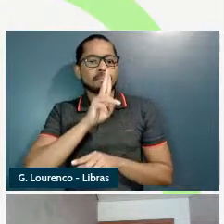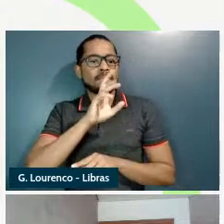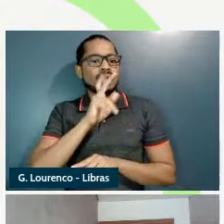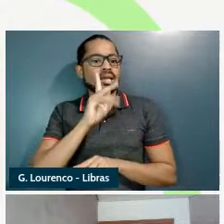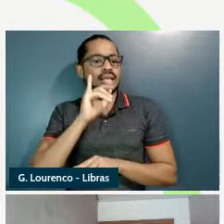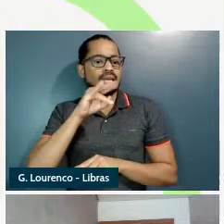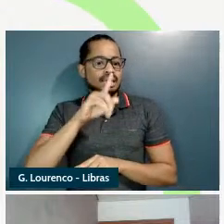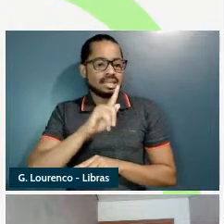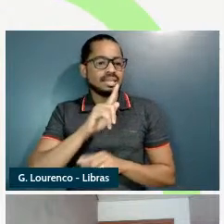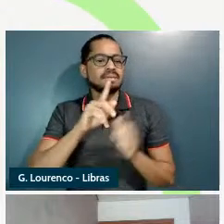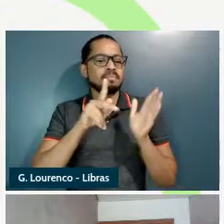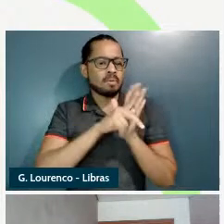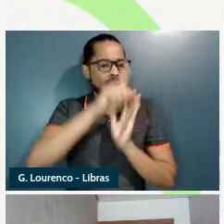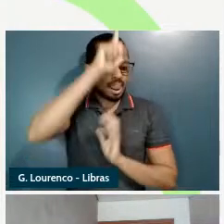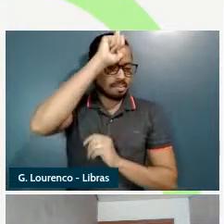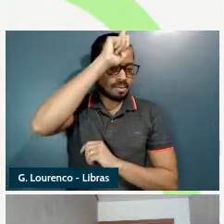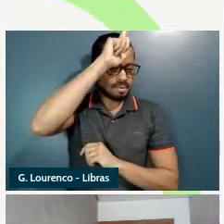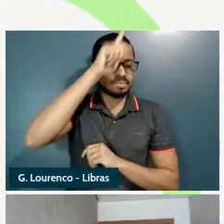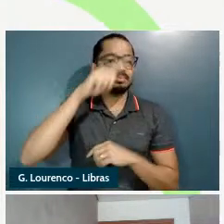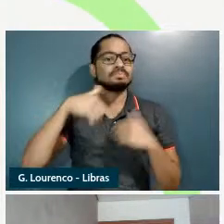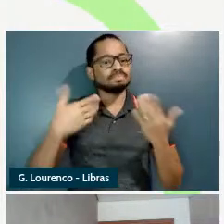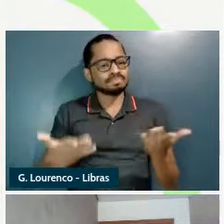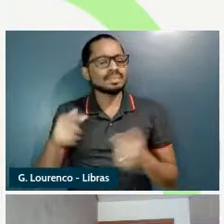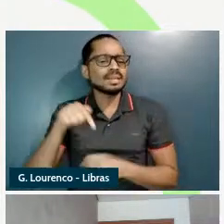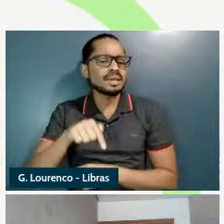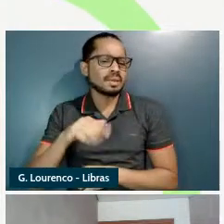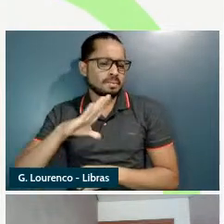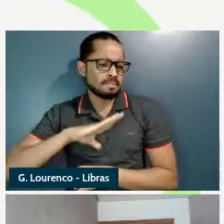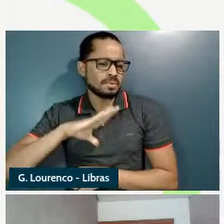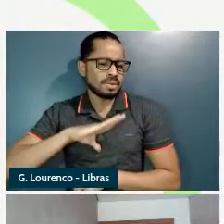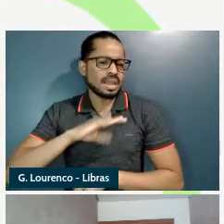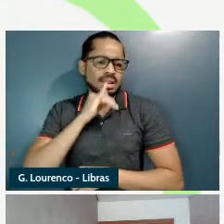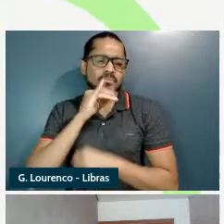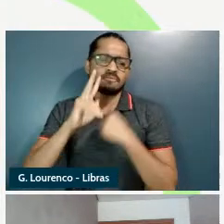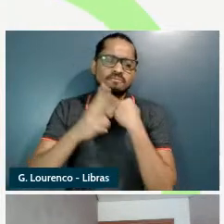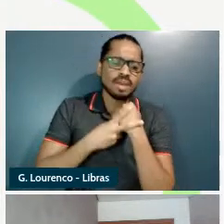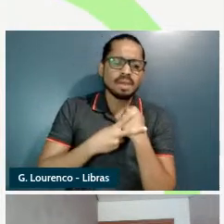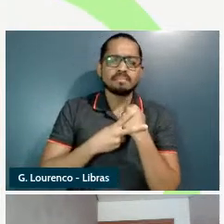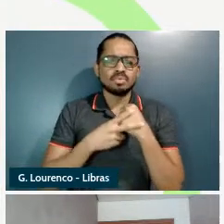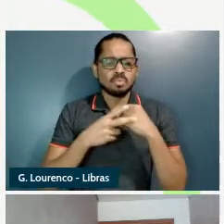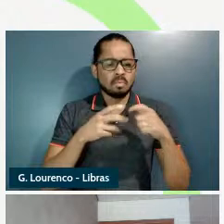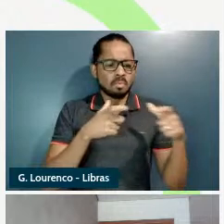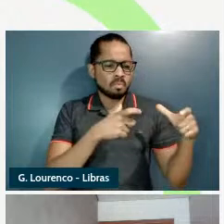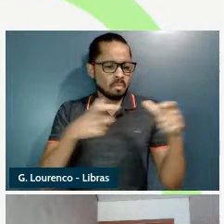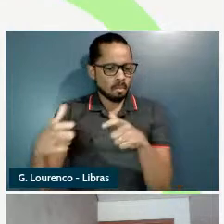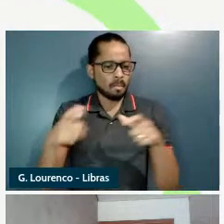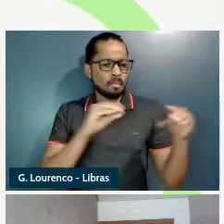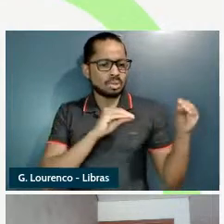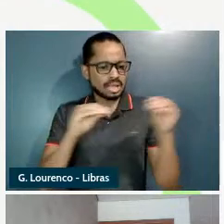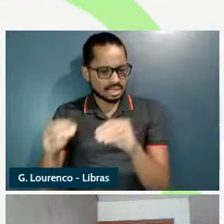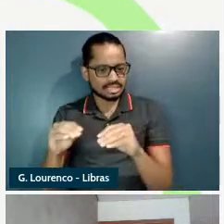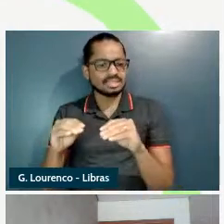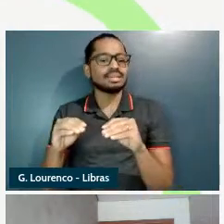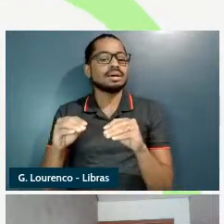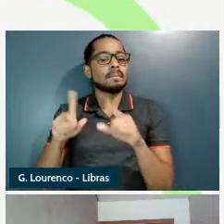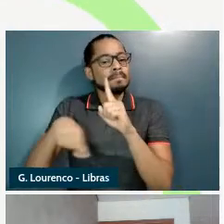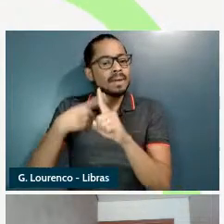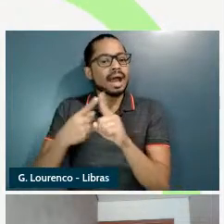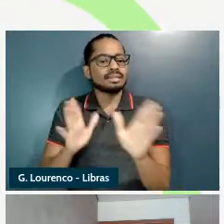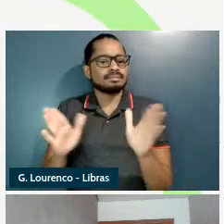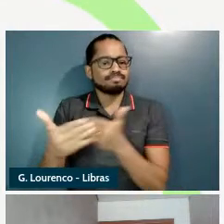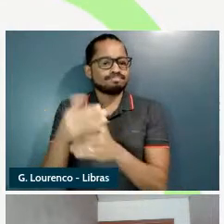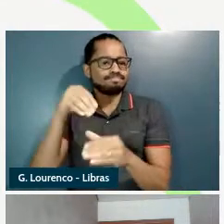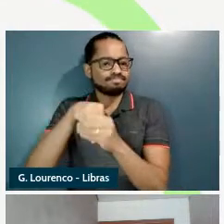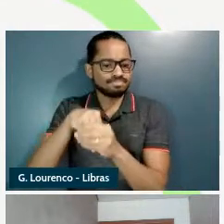e no português então esses verbos do tipo armazenar abrigar hospedar eles formam uma subclasse dos